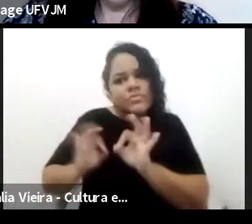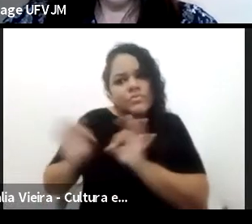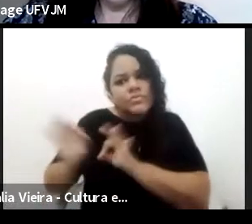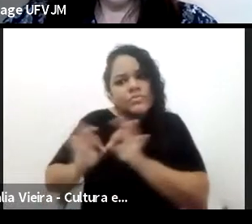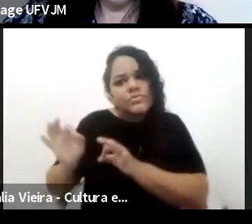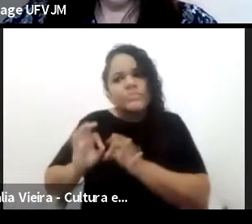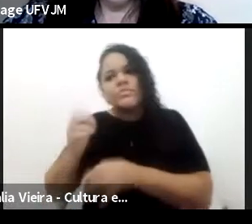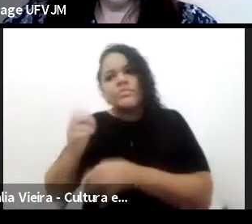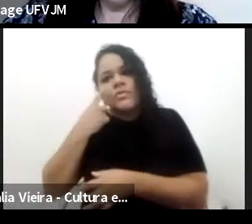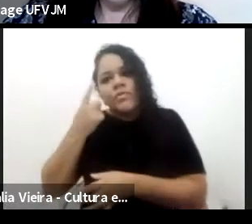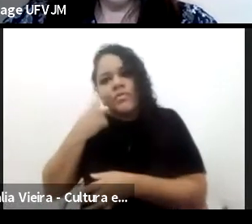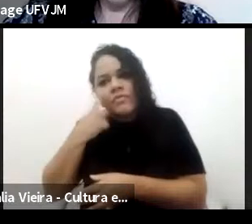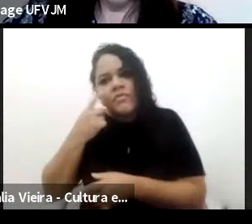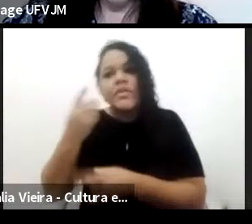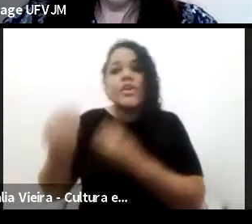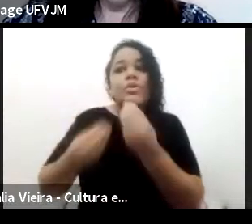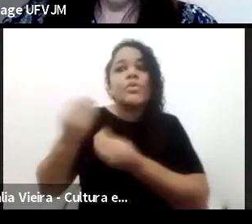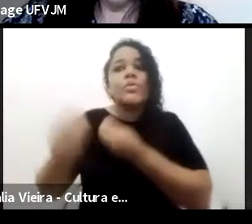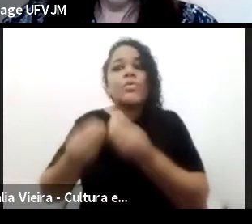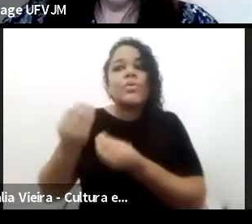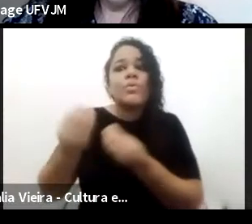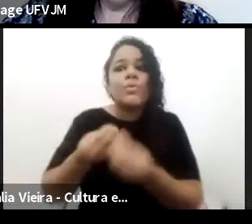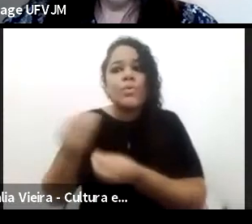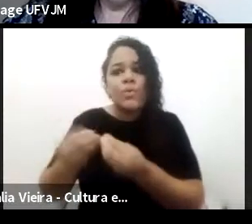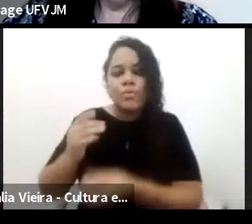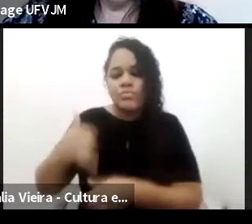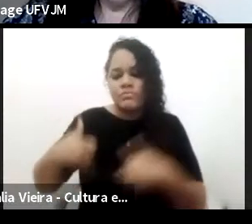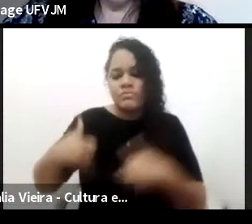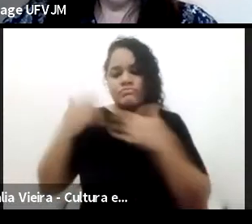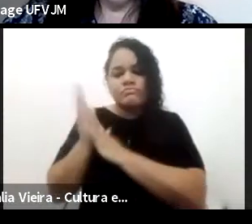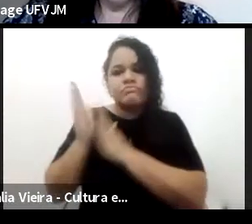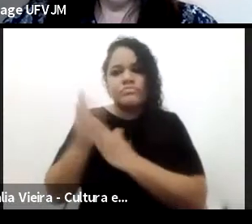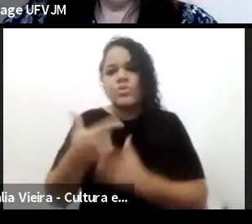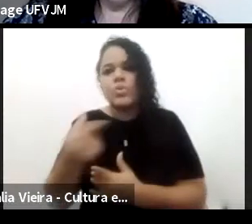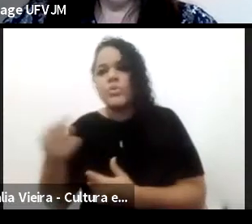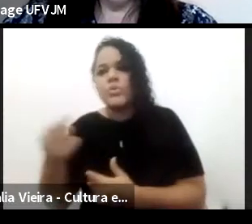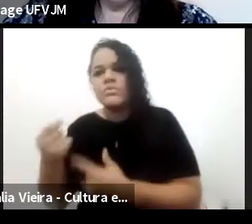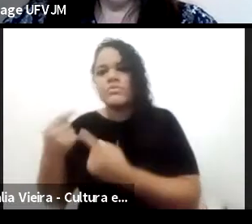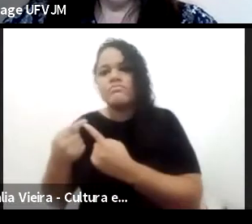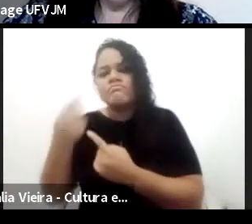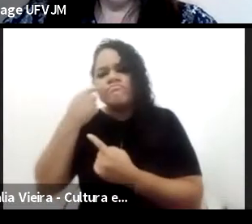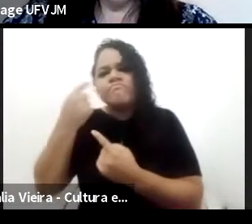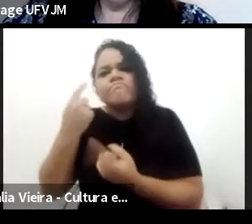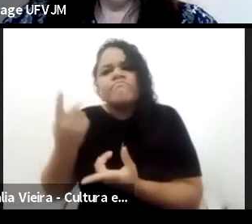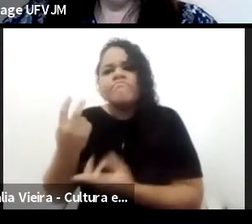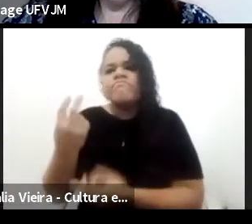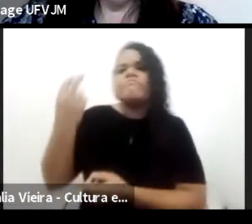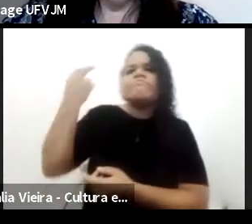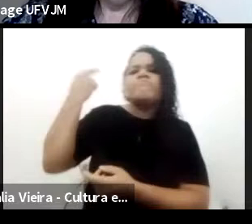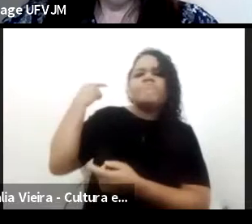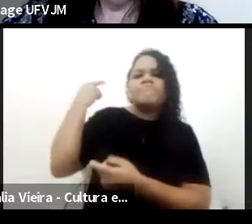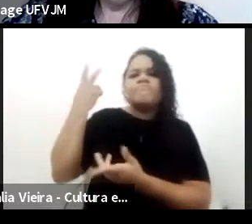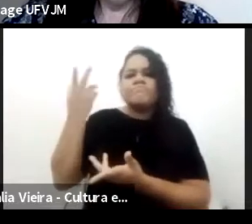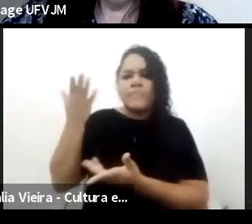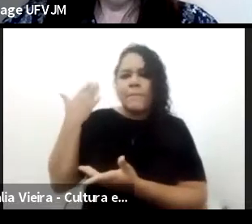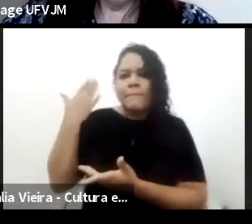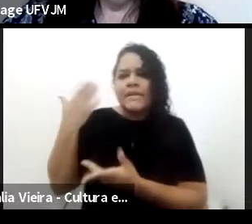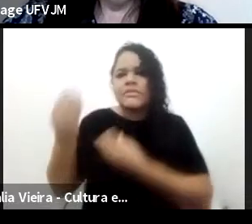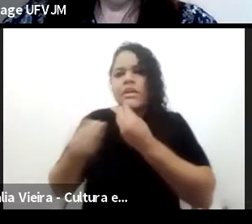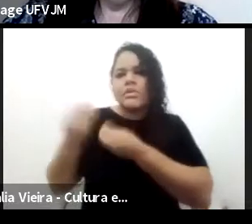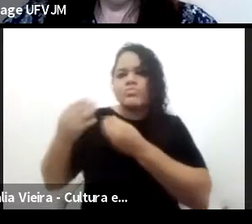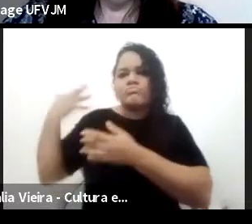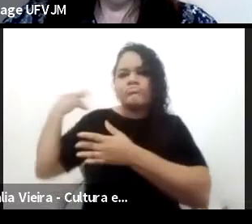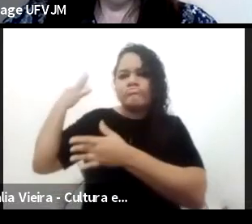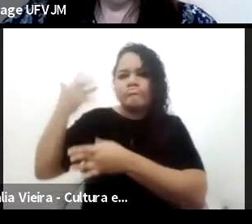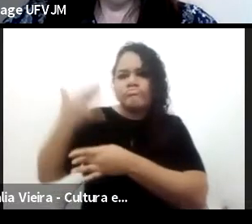entender o nosso passado, discutir esse passado, tendo em vista a proposição de projetos novos,